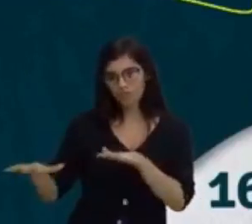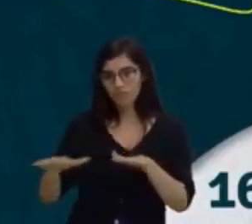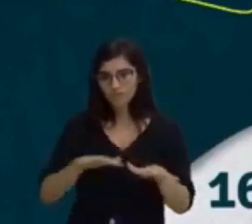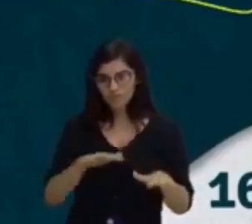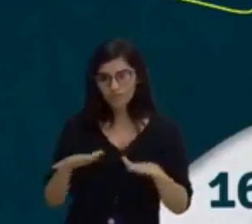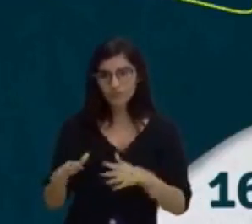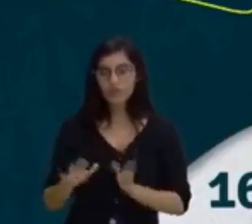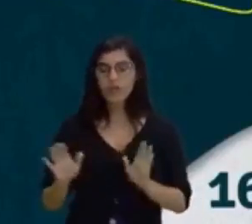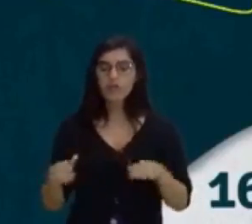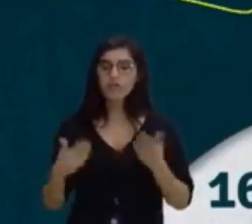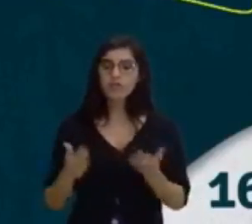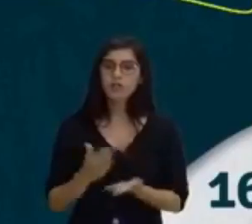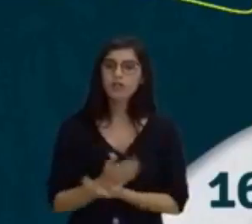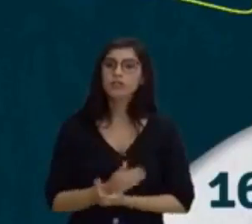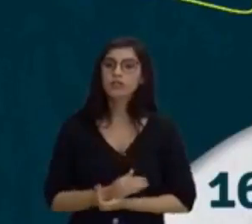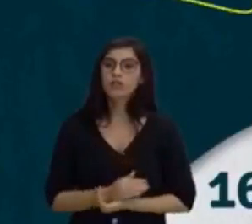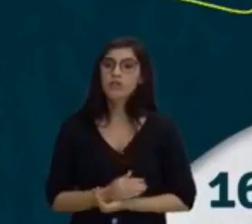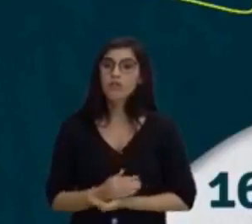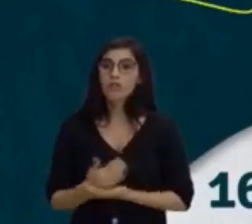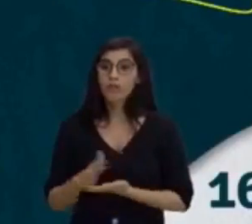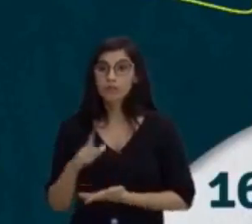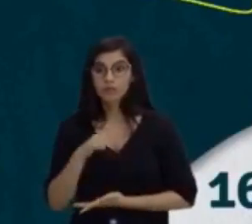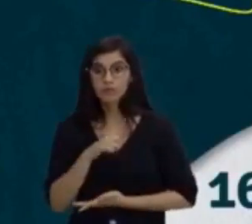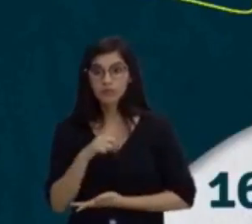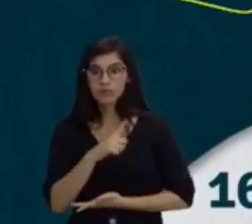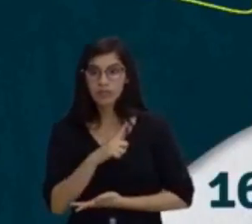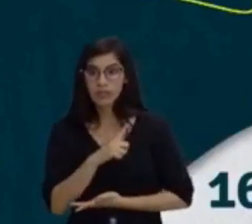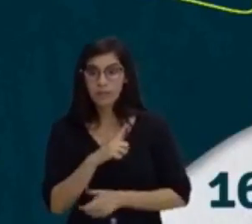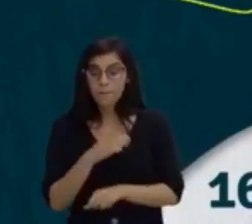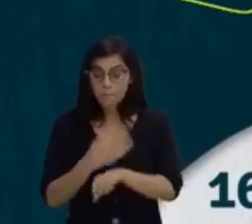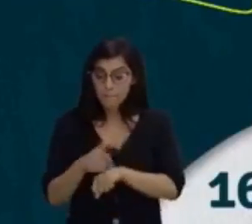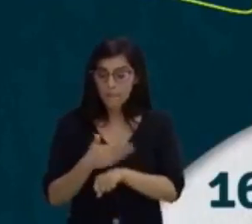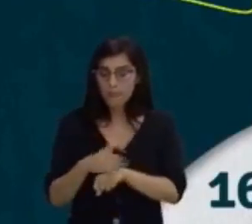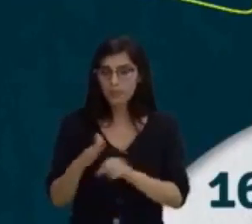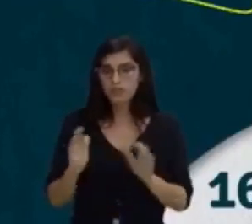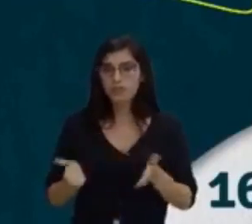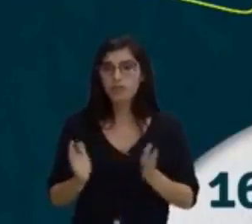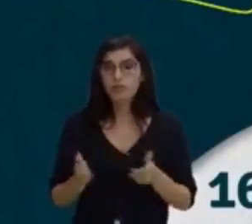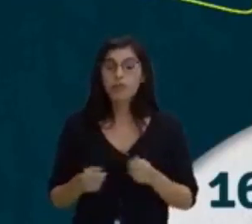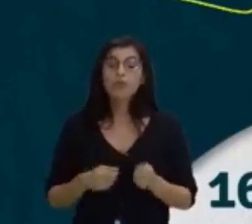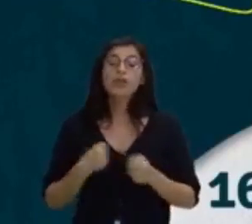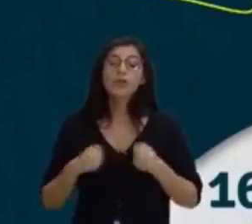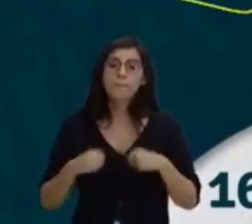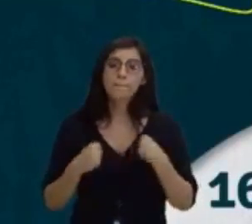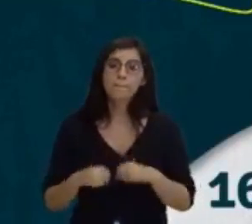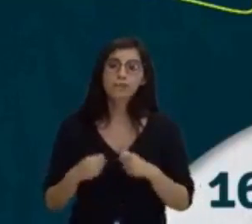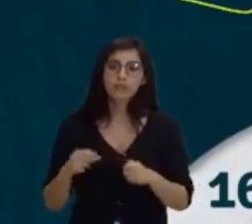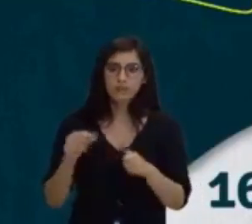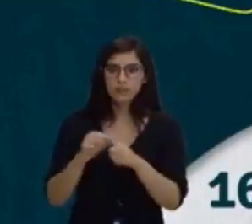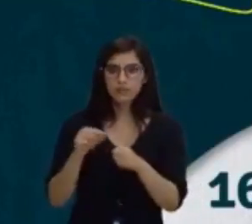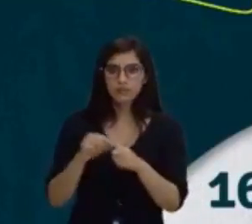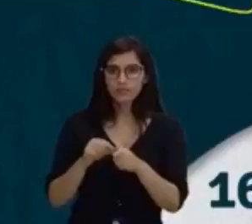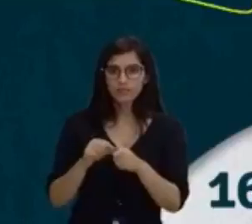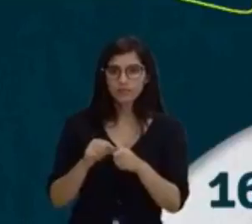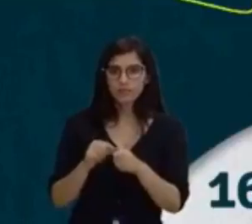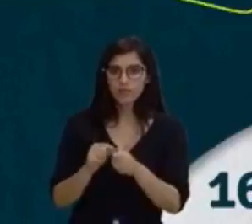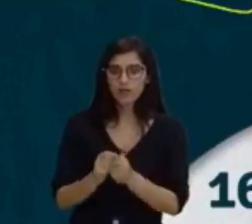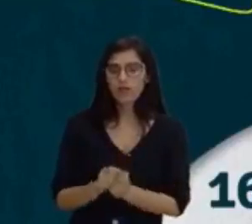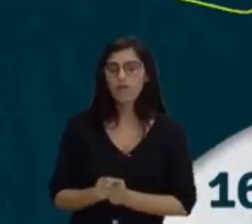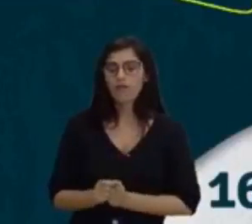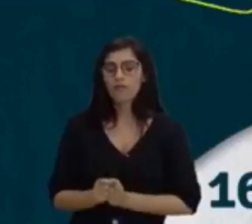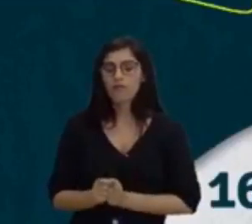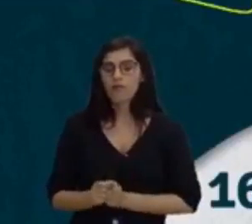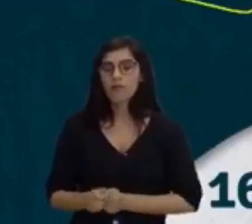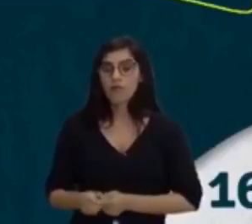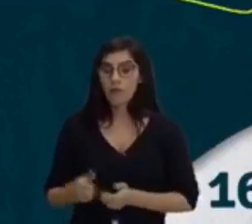vamos para uma demonstração agora do que pode ser feito. Eu vou pegar mais uma vez o objeto que eu tenho e eu vou sugerir que